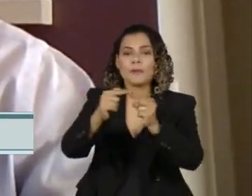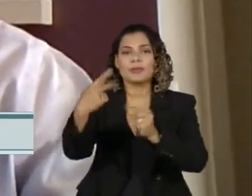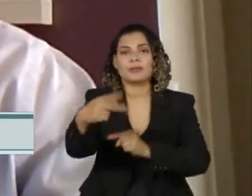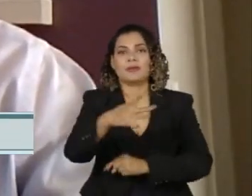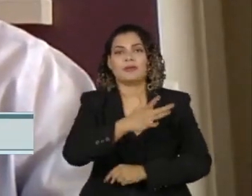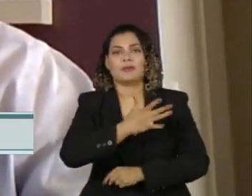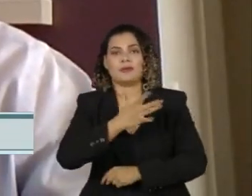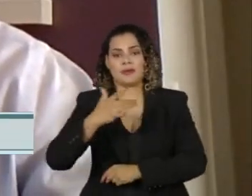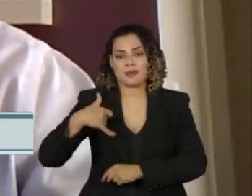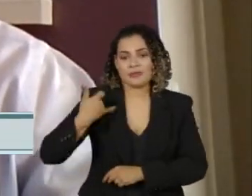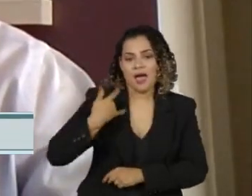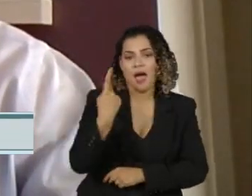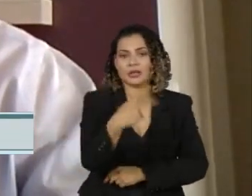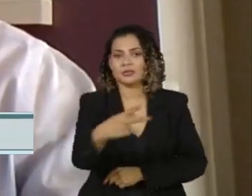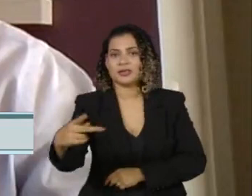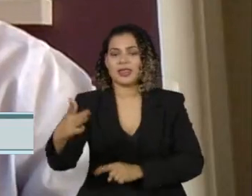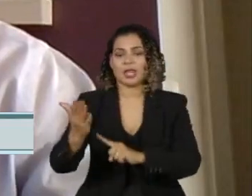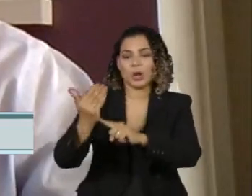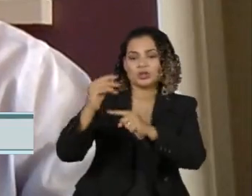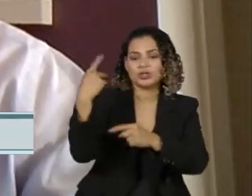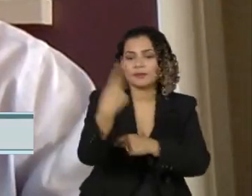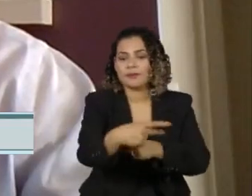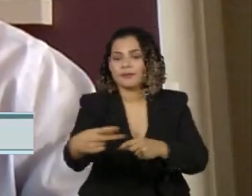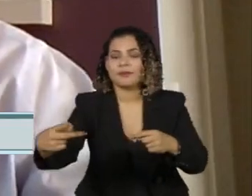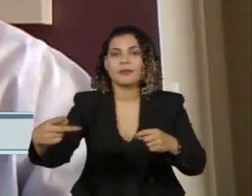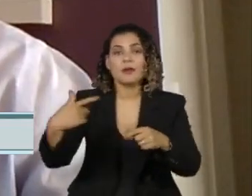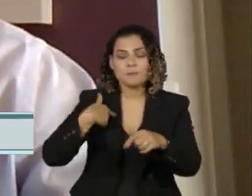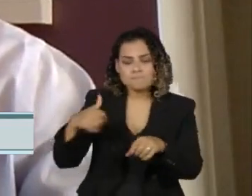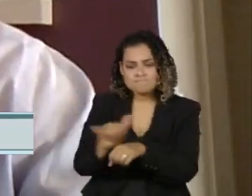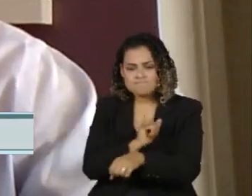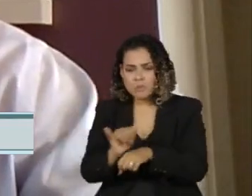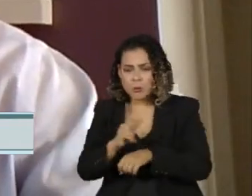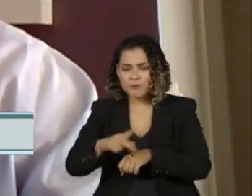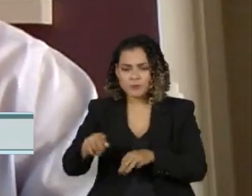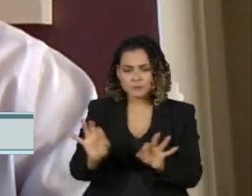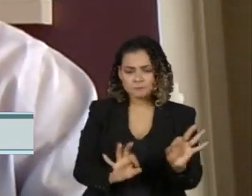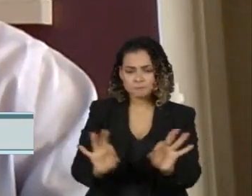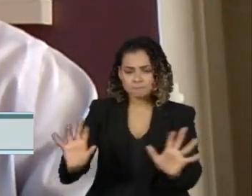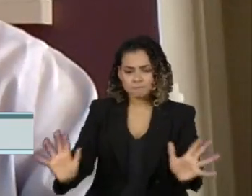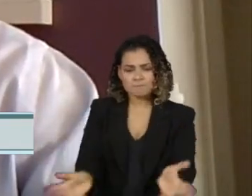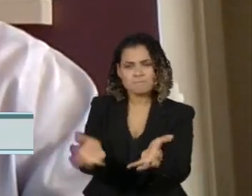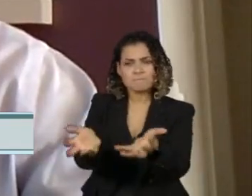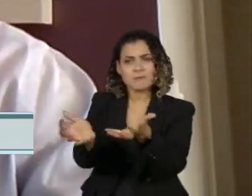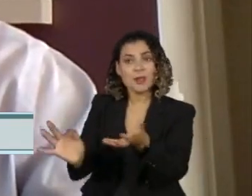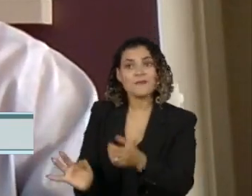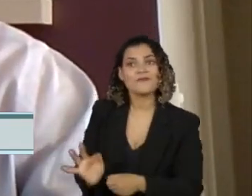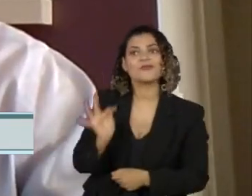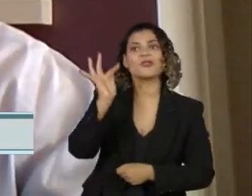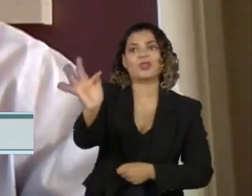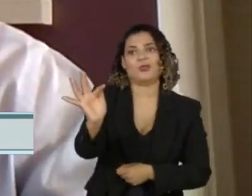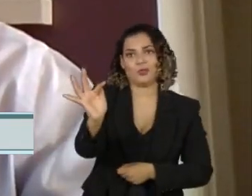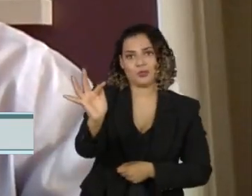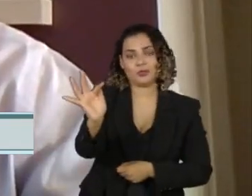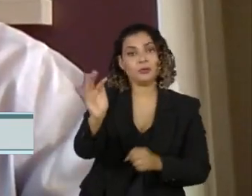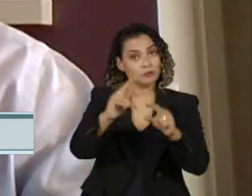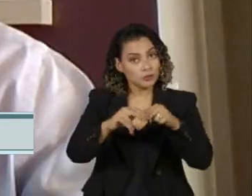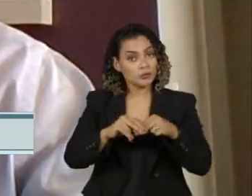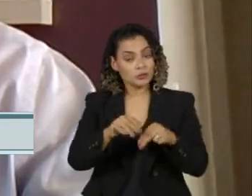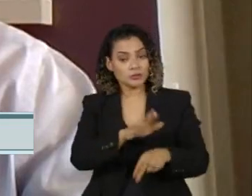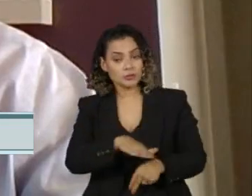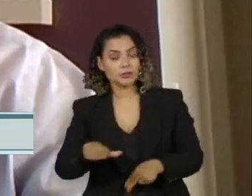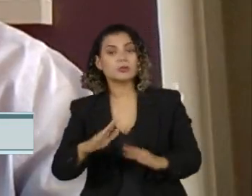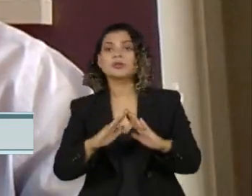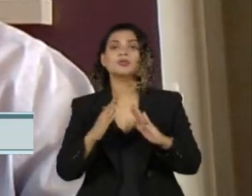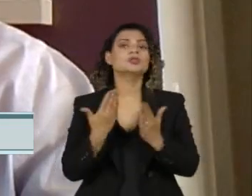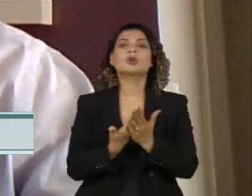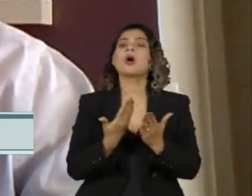leva, nos motiva a pensar numa escola que olha para o futuro. Então, essa escola vai precisar, como eu